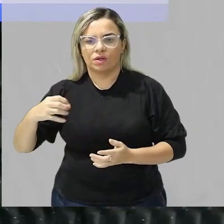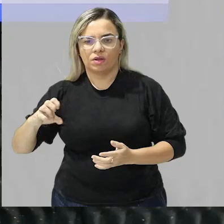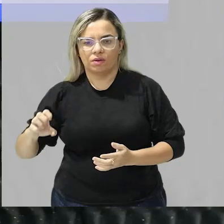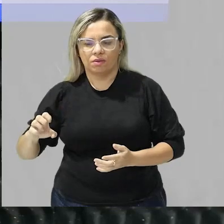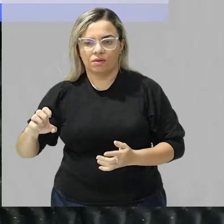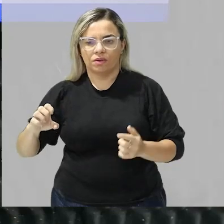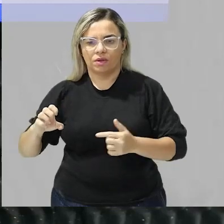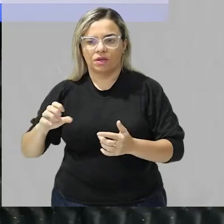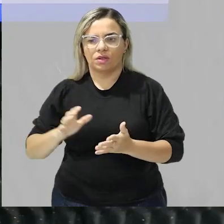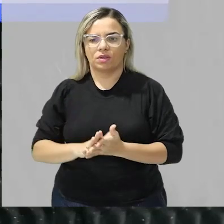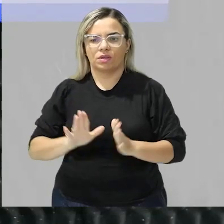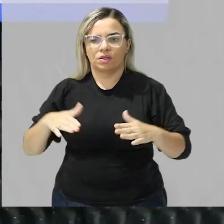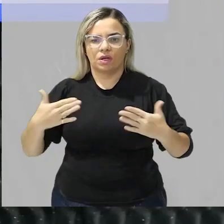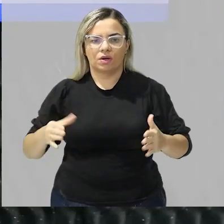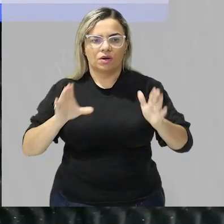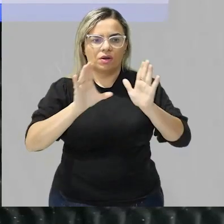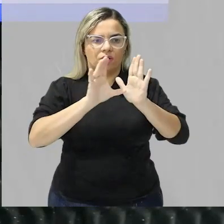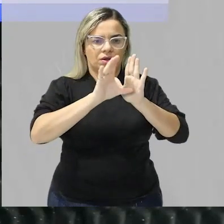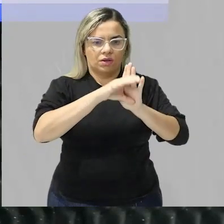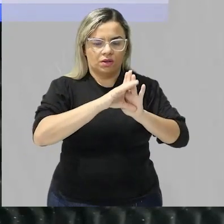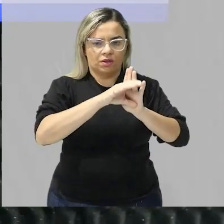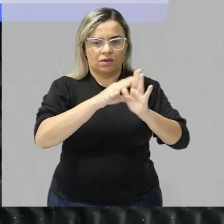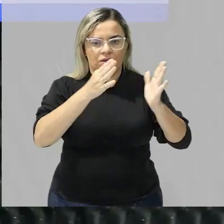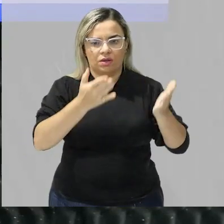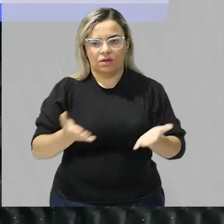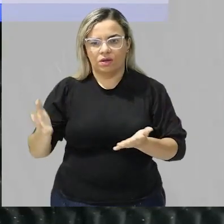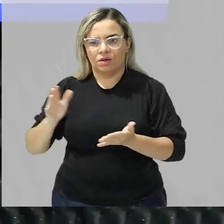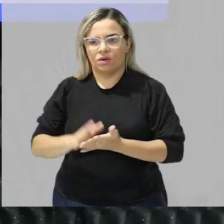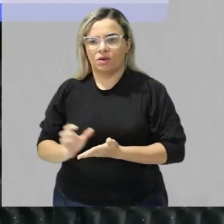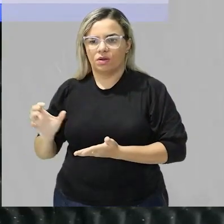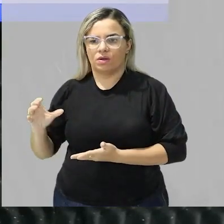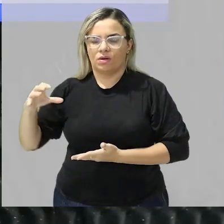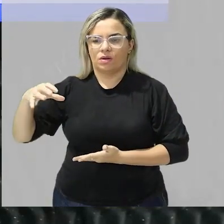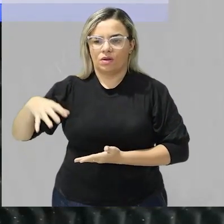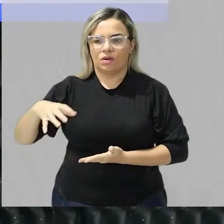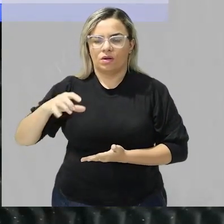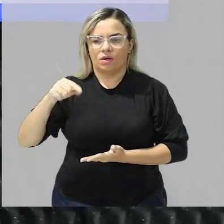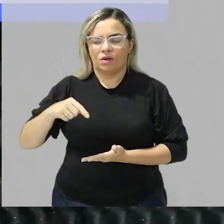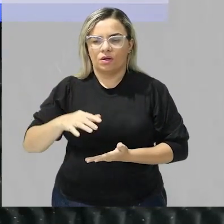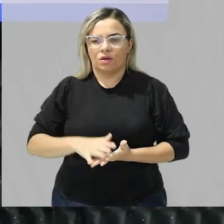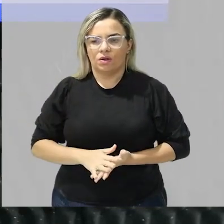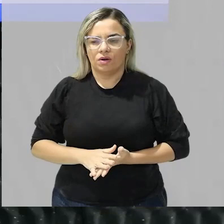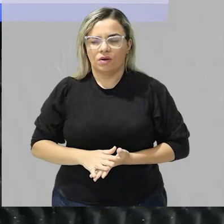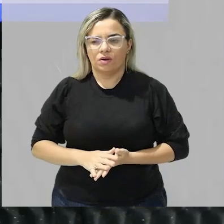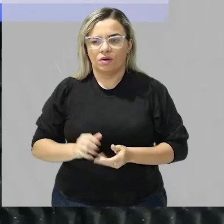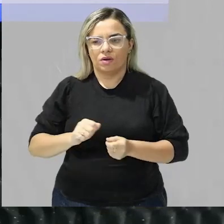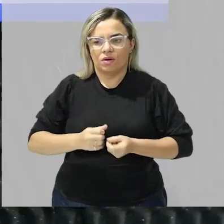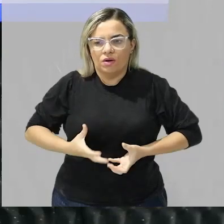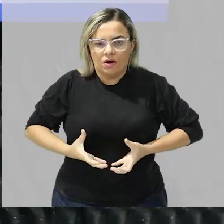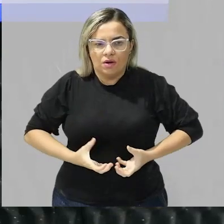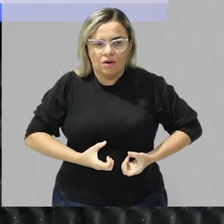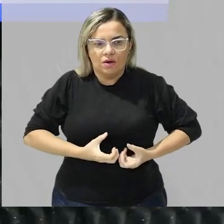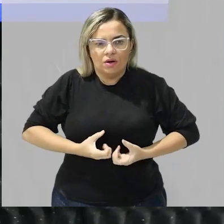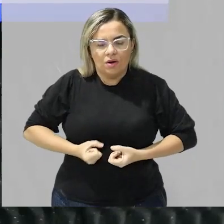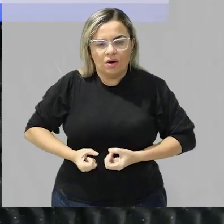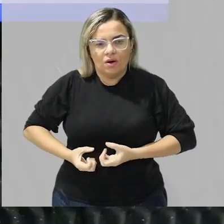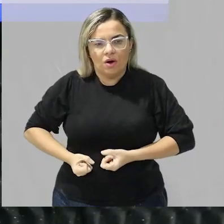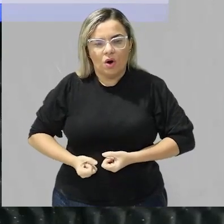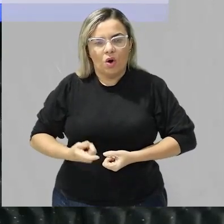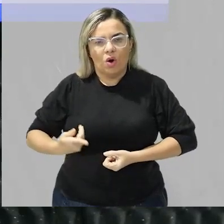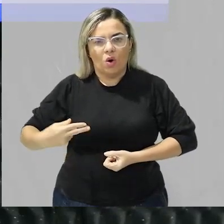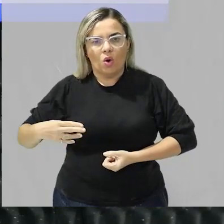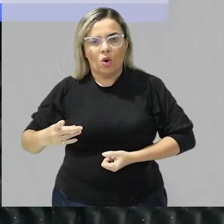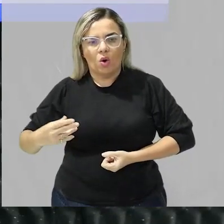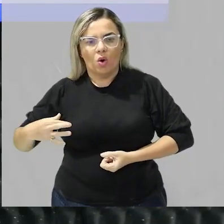dá o conceito o que que a lipase faz é a enzima que atua no intestino digerindo gordura tá